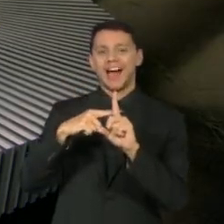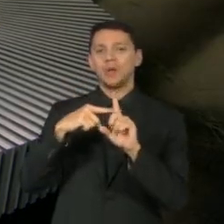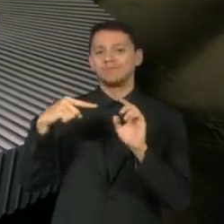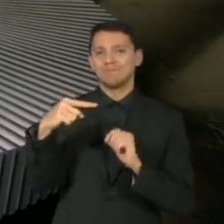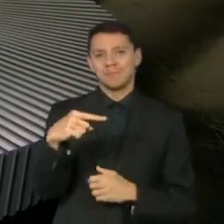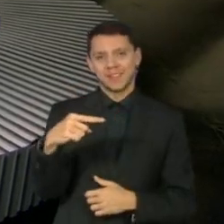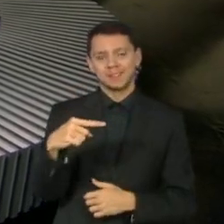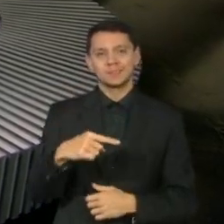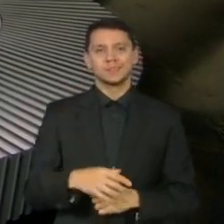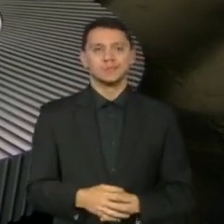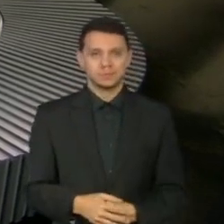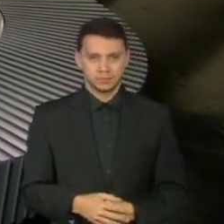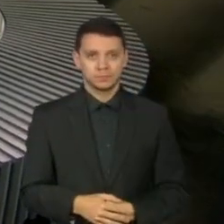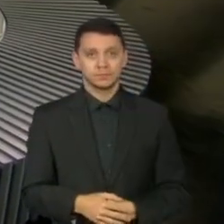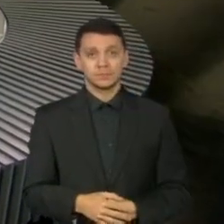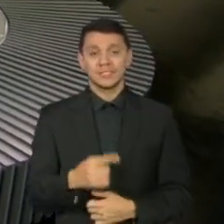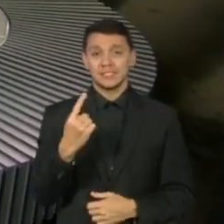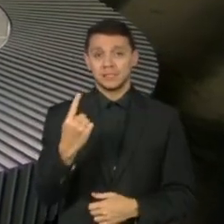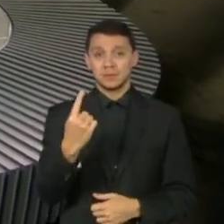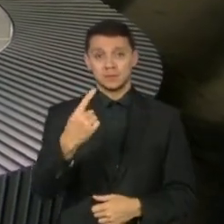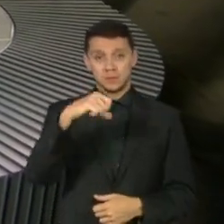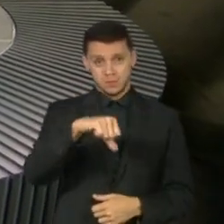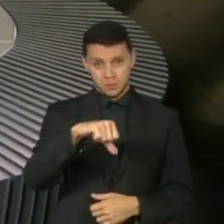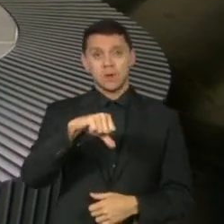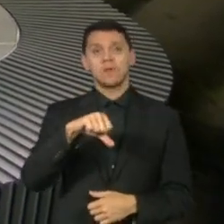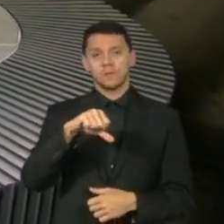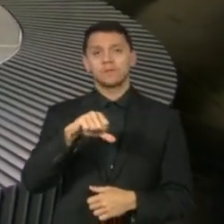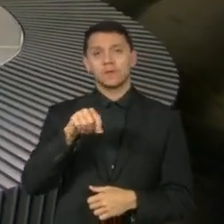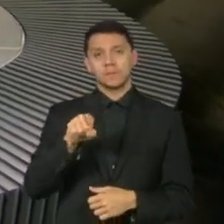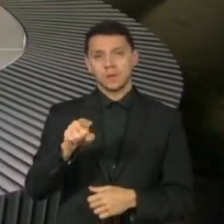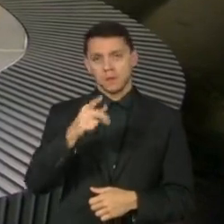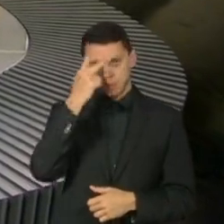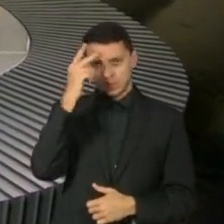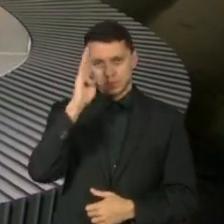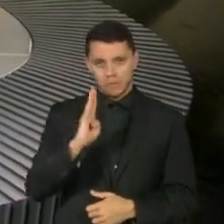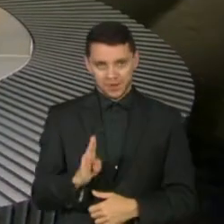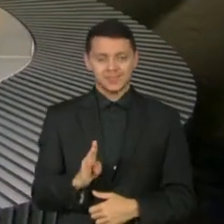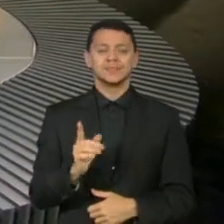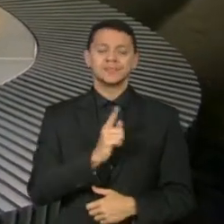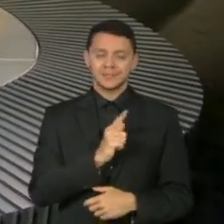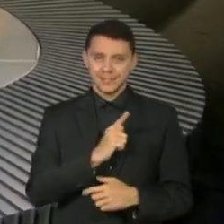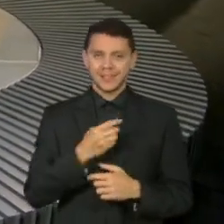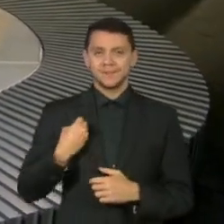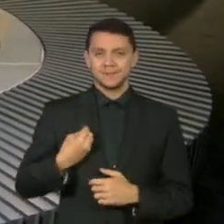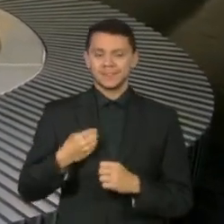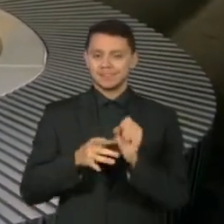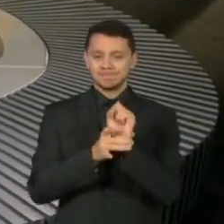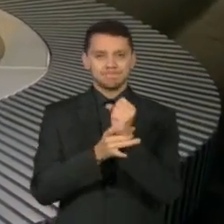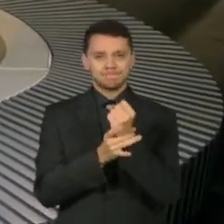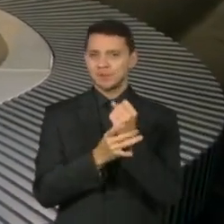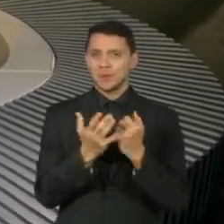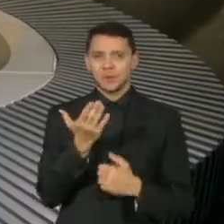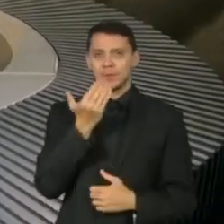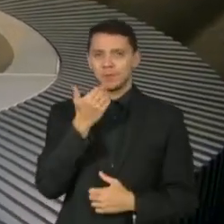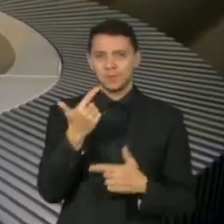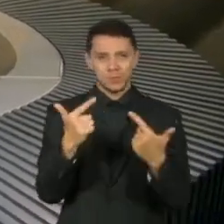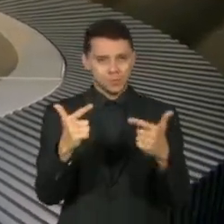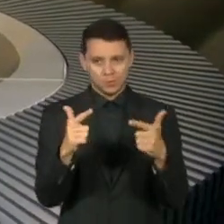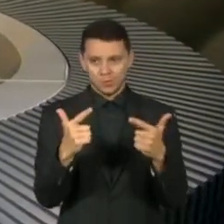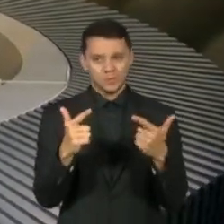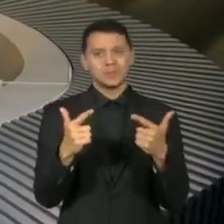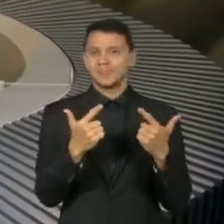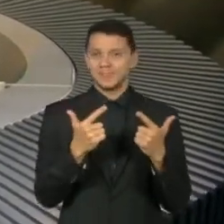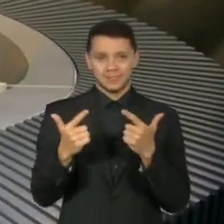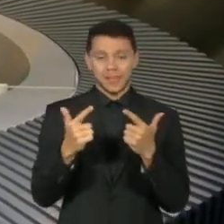119 milhões de brasileiros vivem em insegurança alimentar. São famílias que não têm acesso regular a alimentos de qualidade